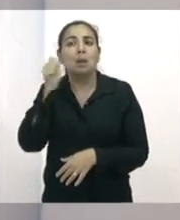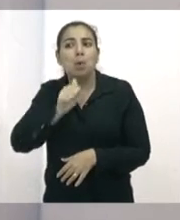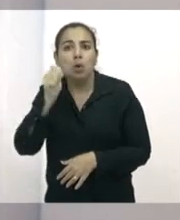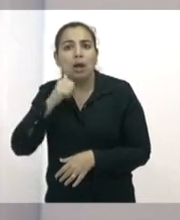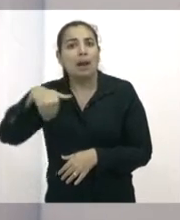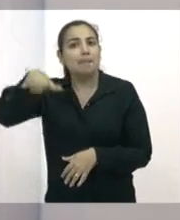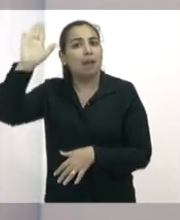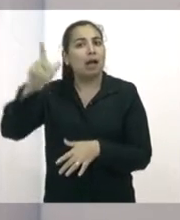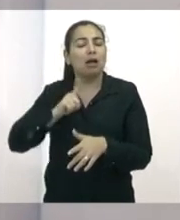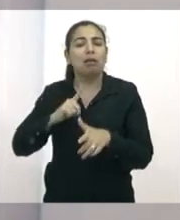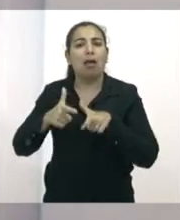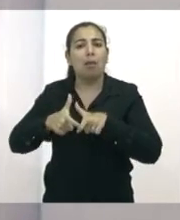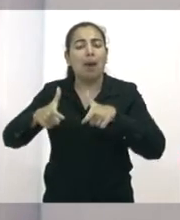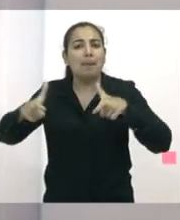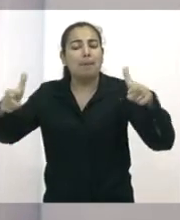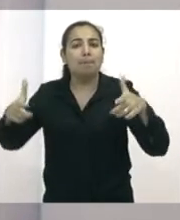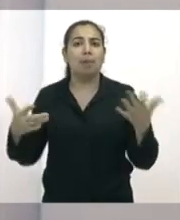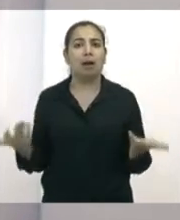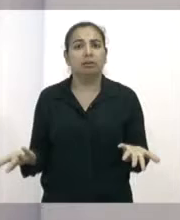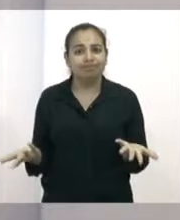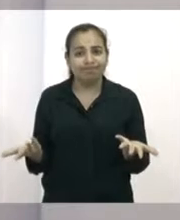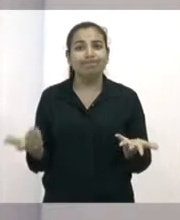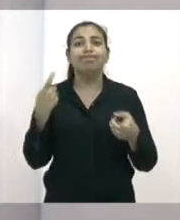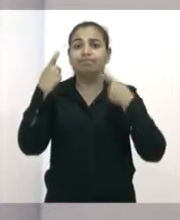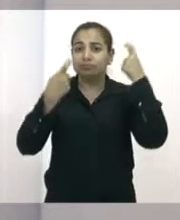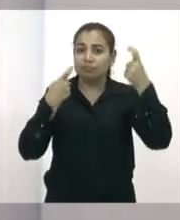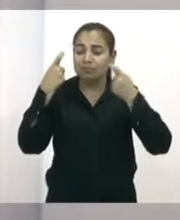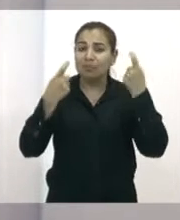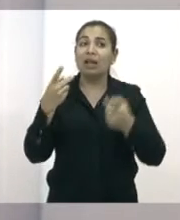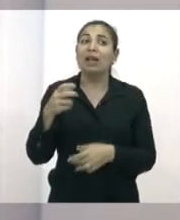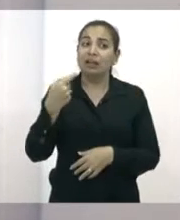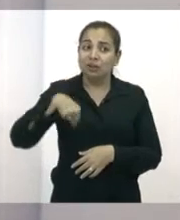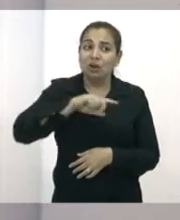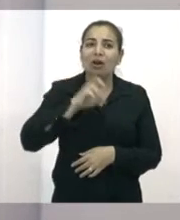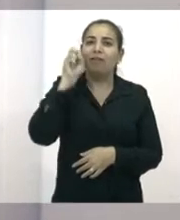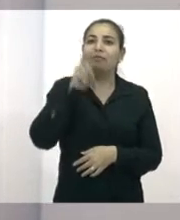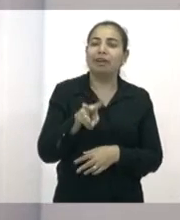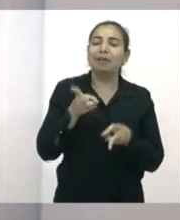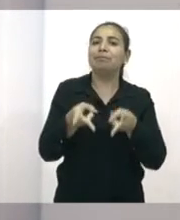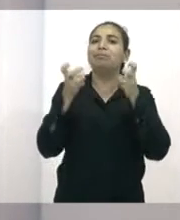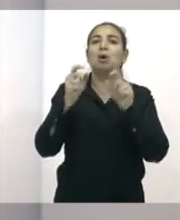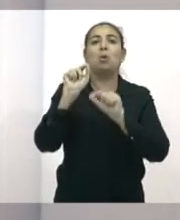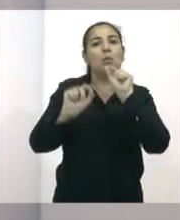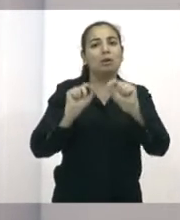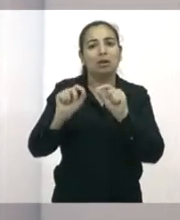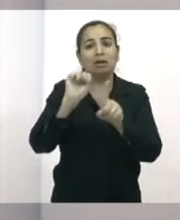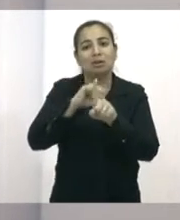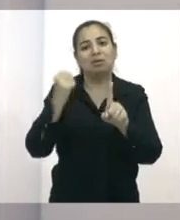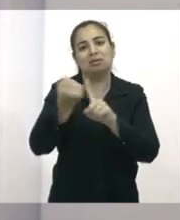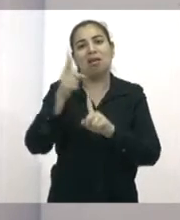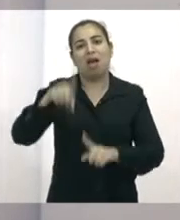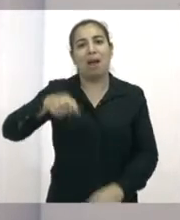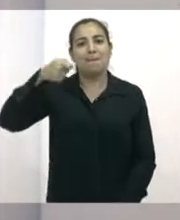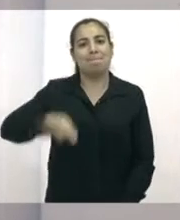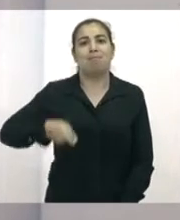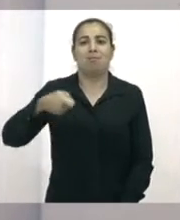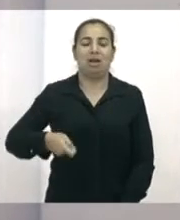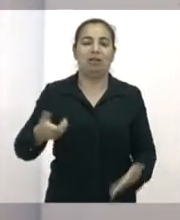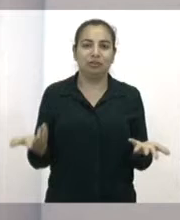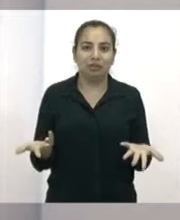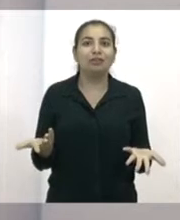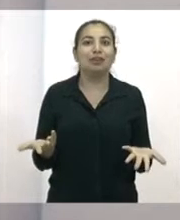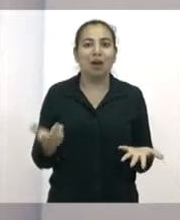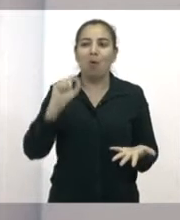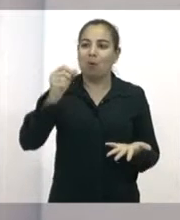Isso demonstra o quanto a nossa sociedade é machista, é misógina, considera as mulheres como seres inferiores